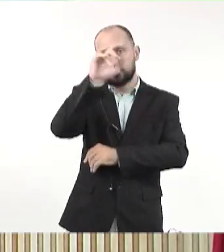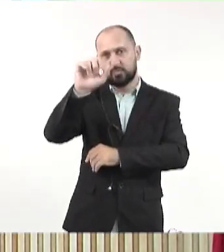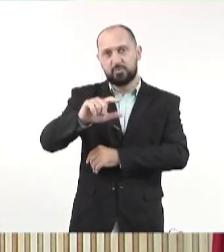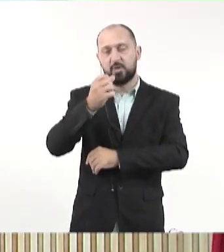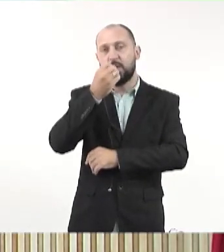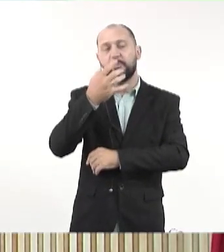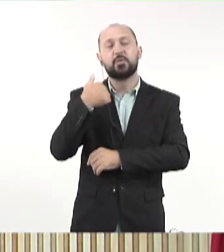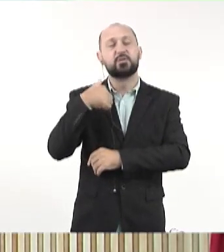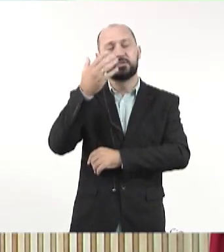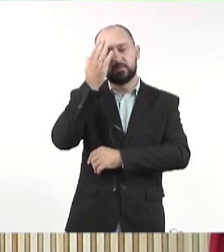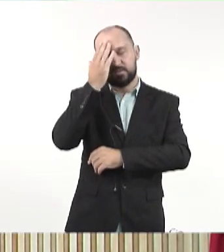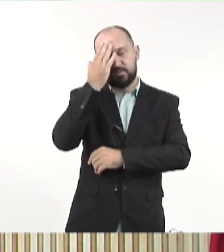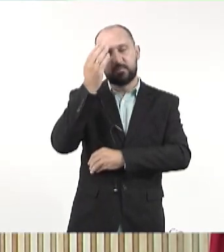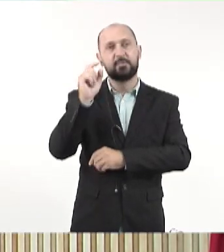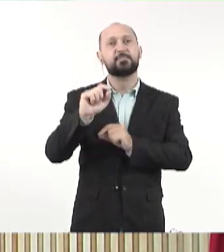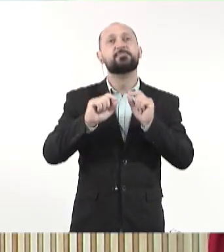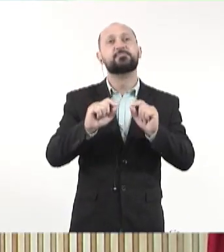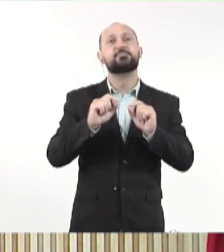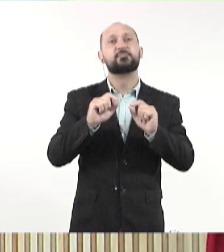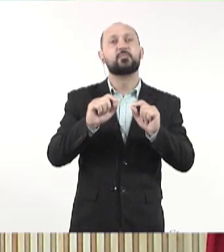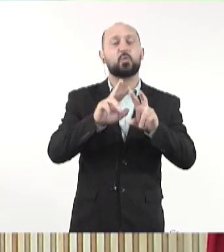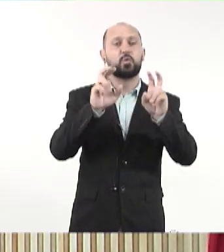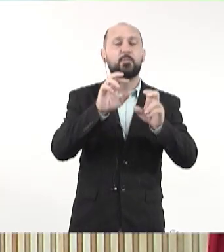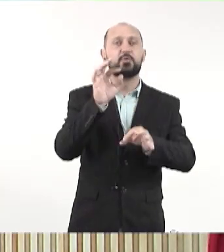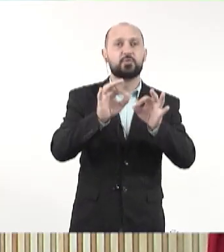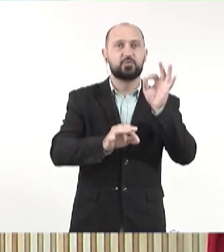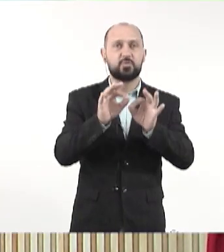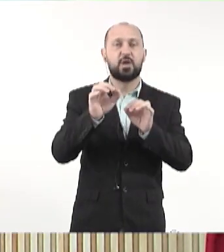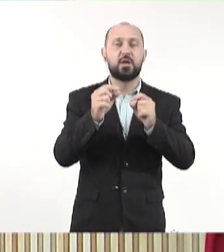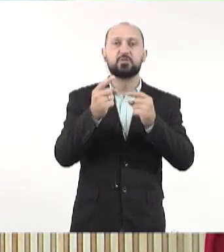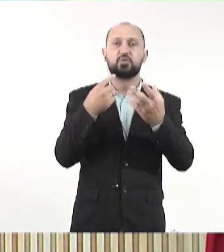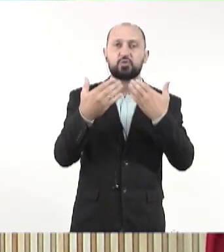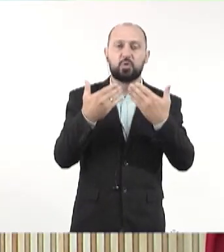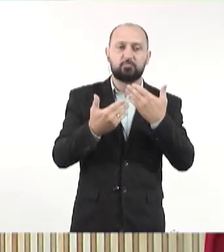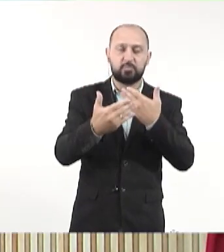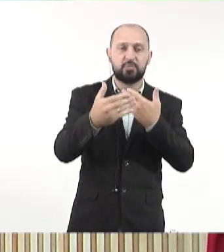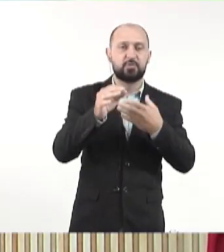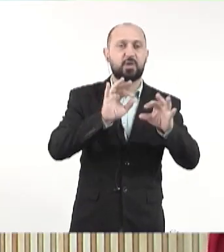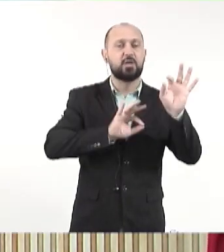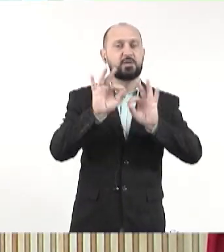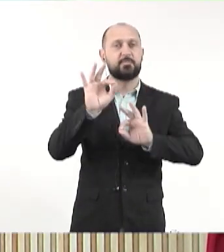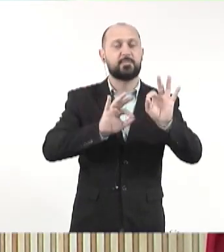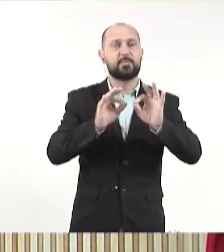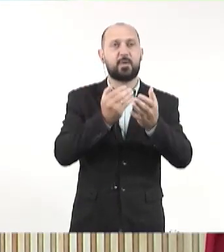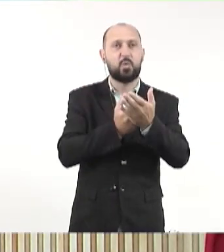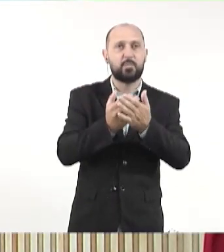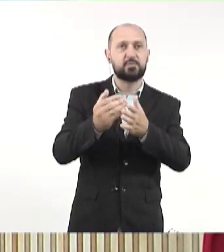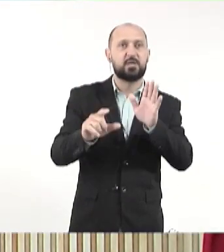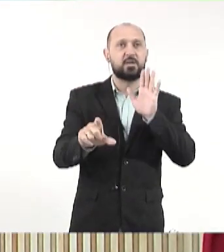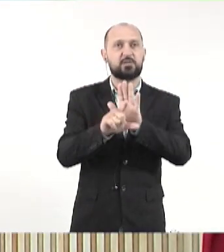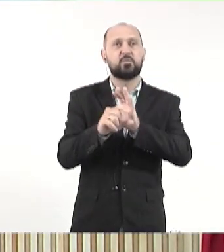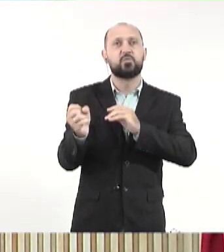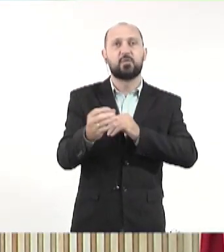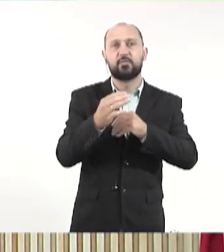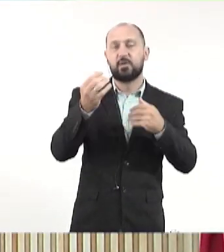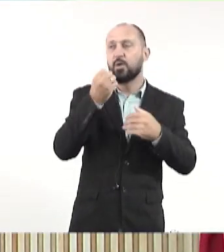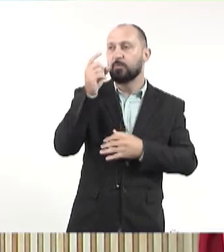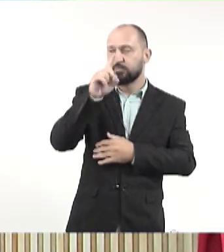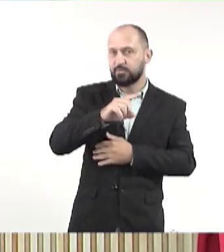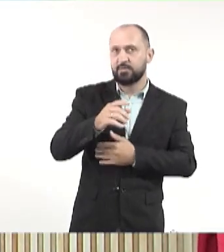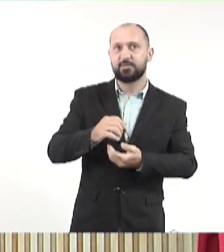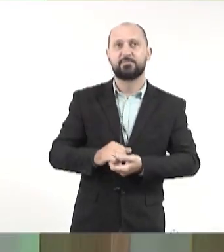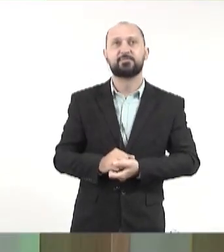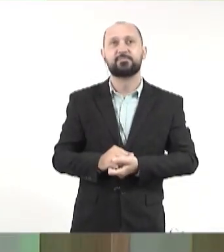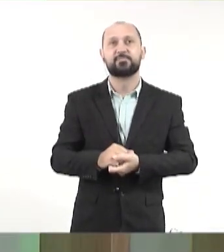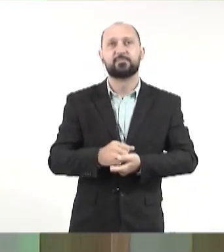Grosso do Sul. Então, é até bom a gente saber que, na área jurídica, já essas discussões, a gente se preparando para recepcionar essa nova legislação. Bom dia